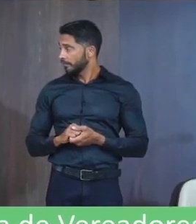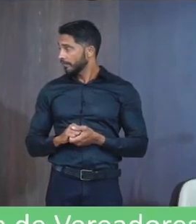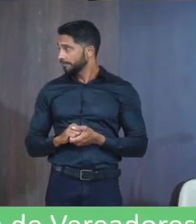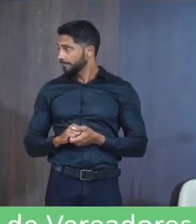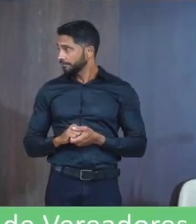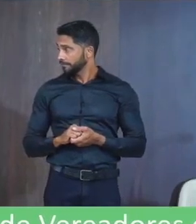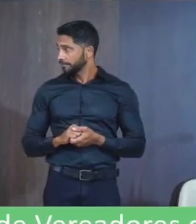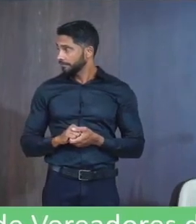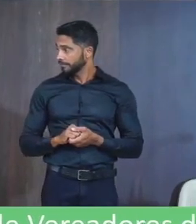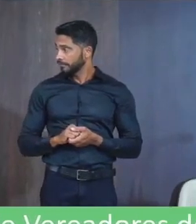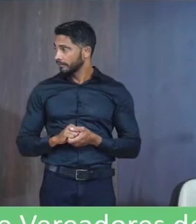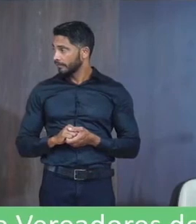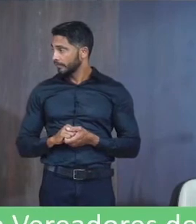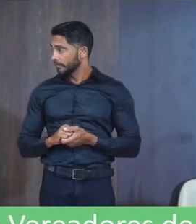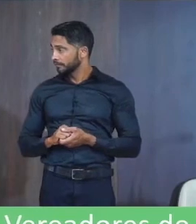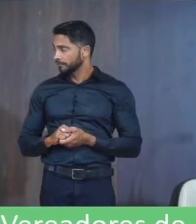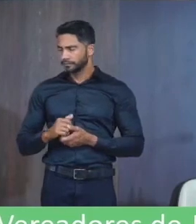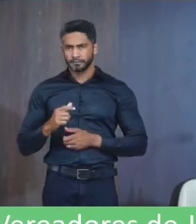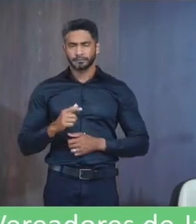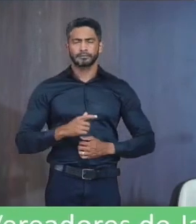Muito bem Tem aí uma